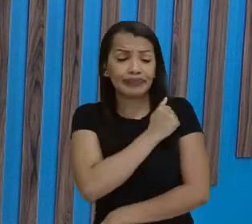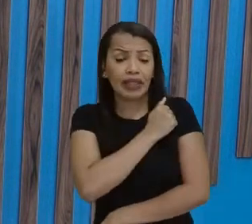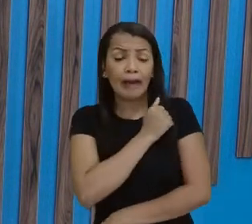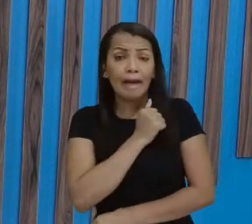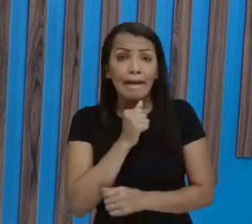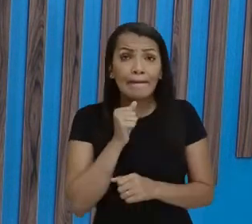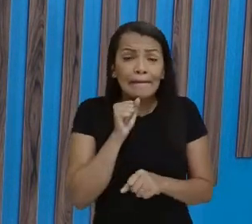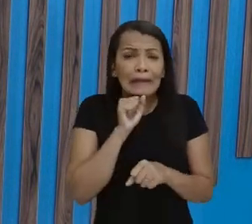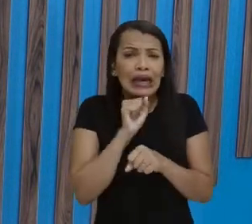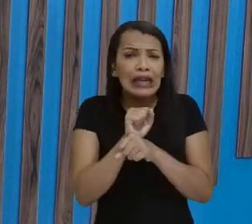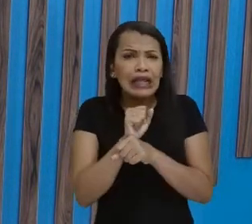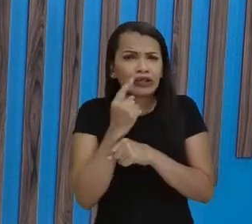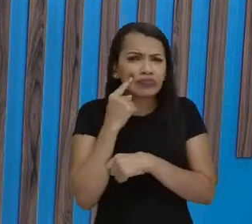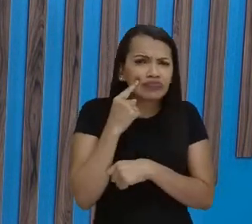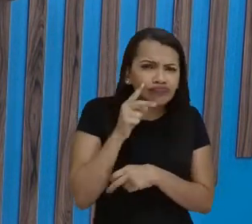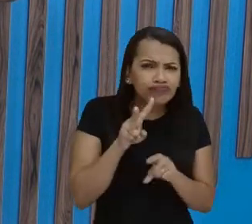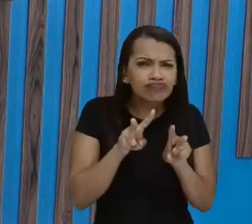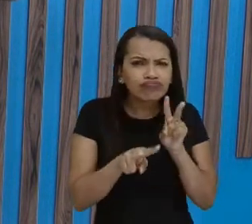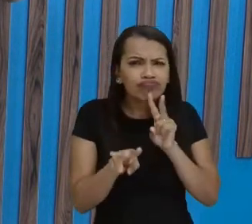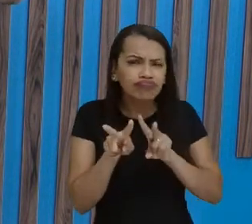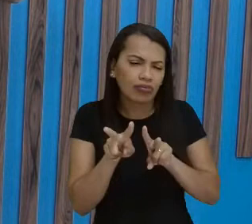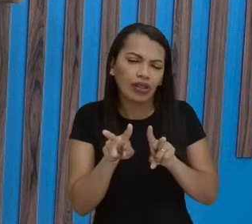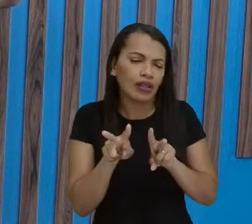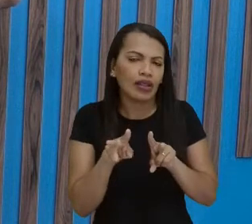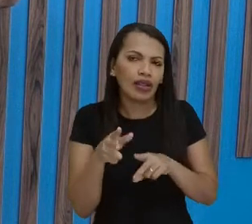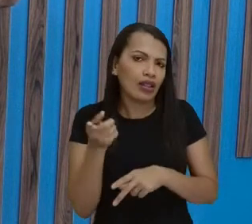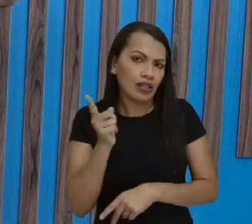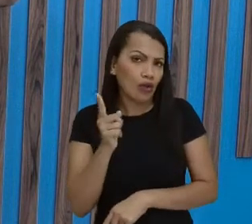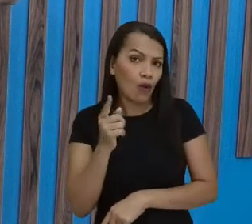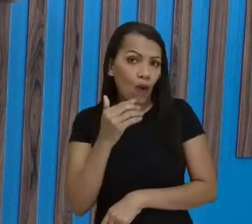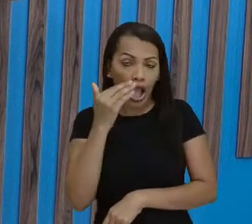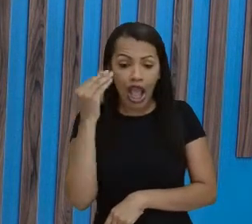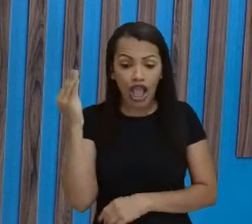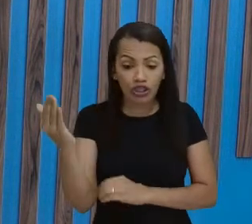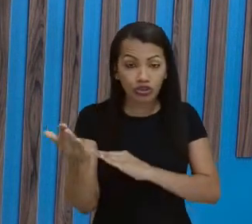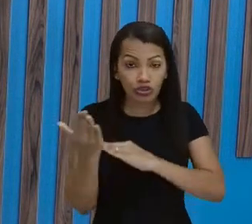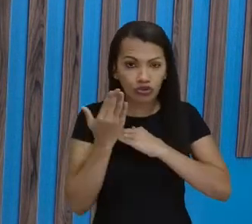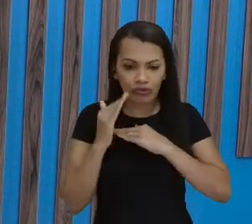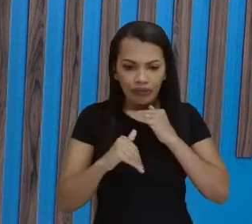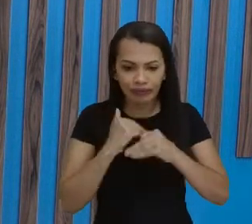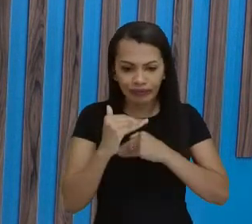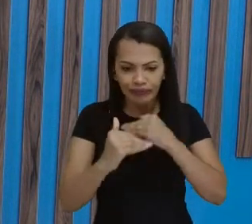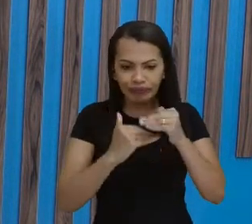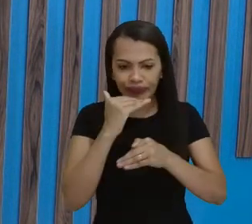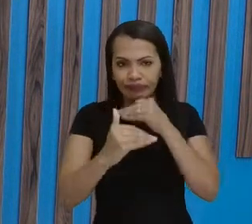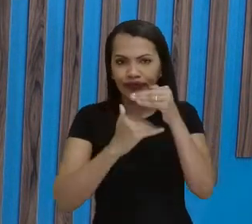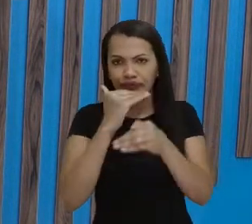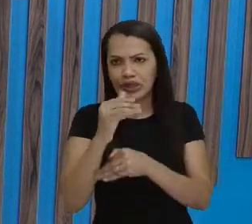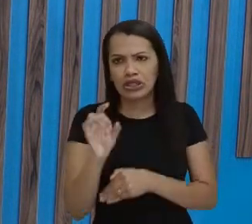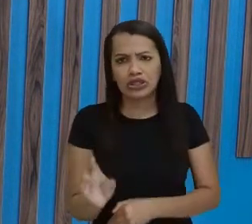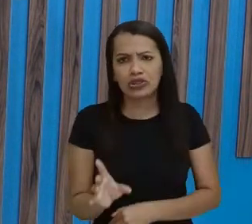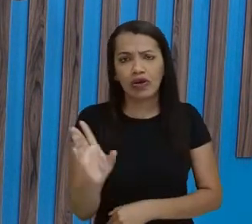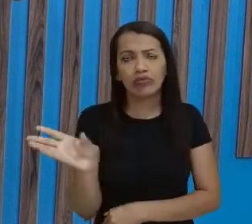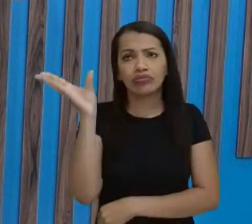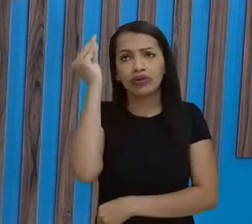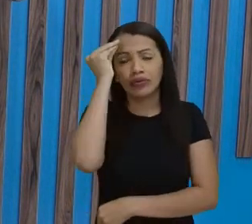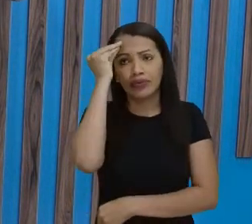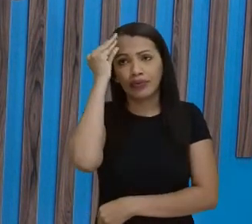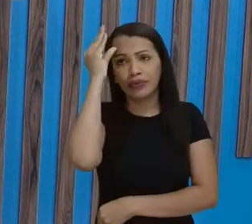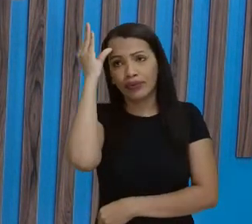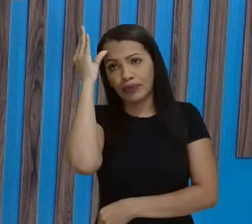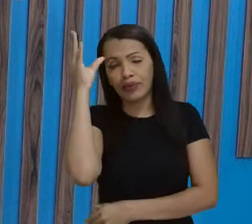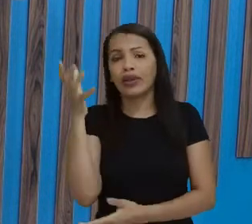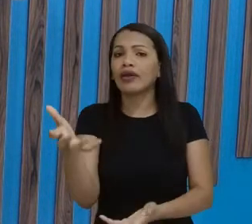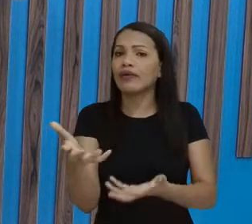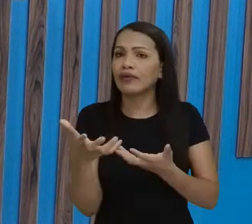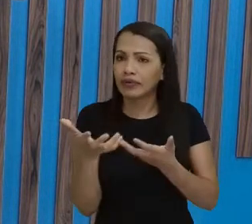que não contribui para o desenvolvimento do pensamento crítico, né, transforma o aluno num mero reprodutor. E eu quero avançar